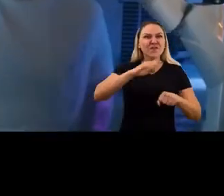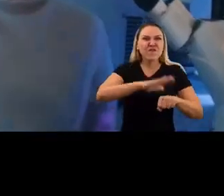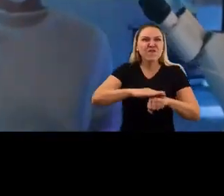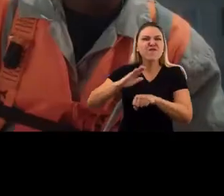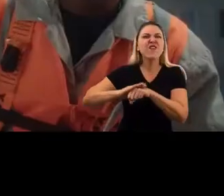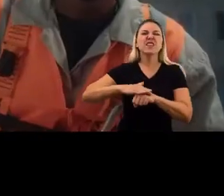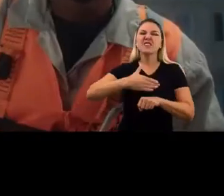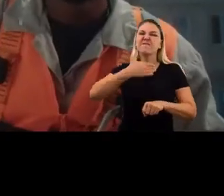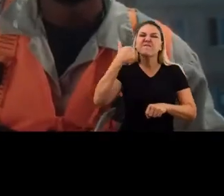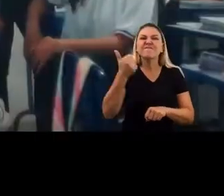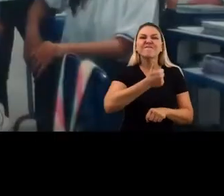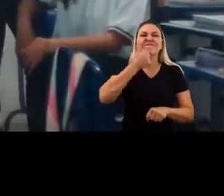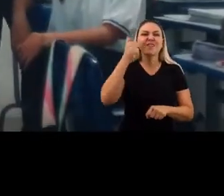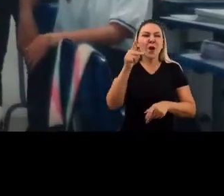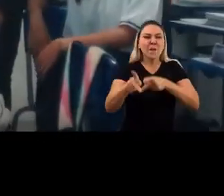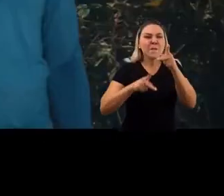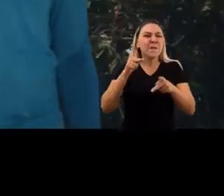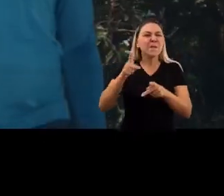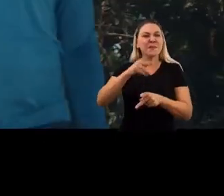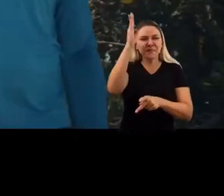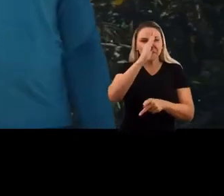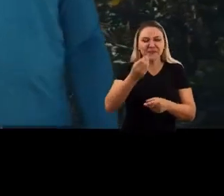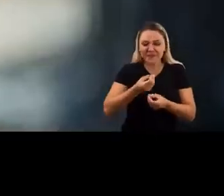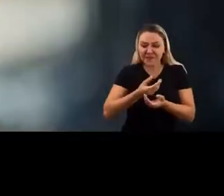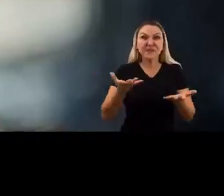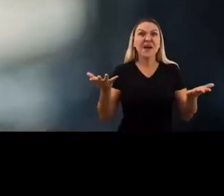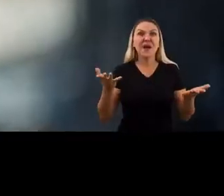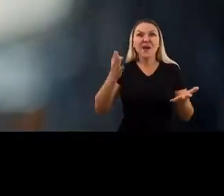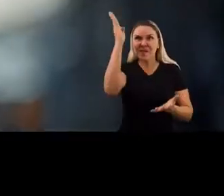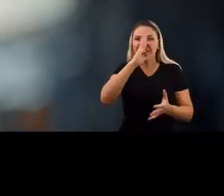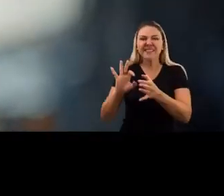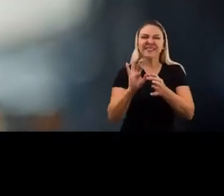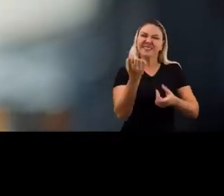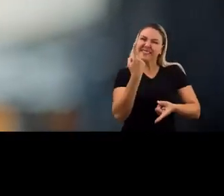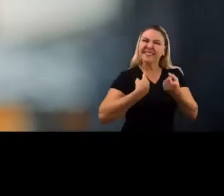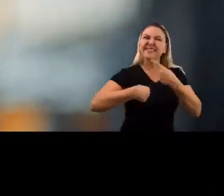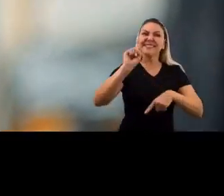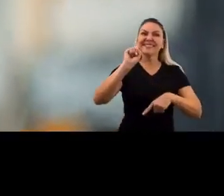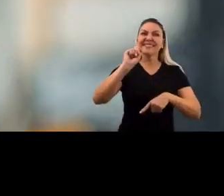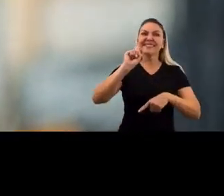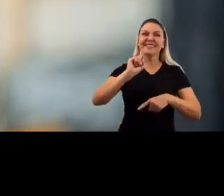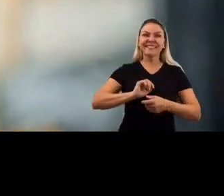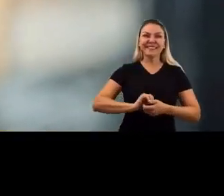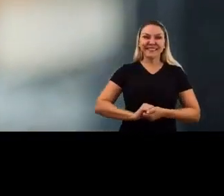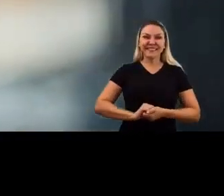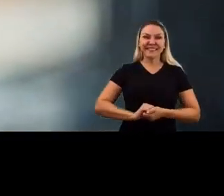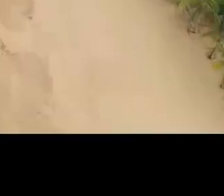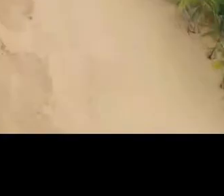fazer mais por nossa gente. Brasil, União e Reconstrução.